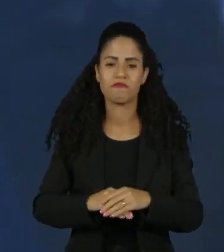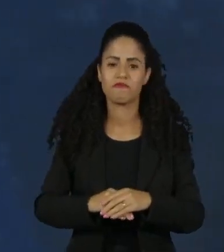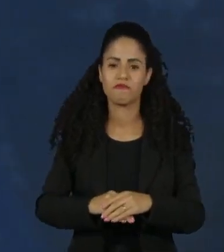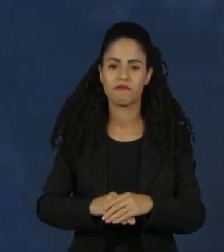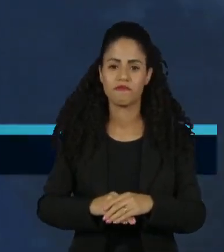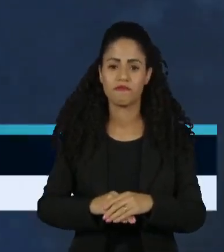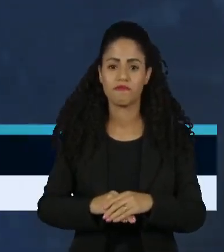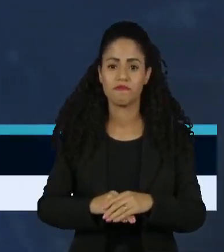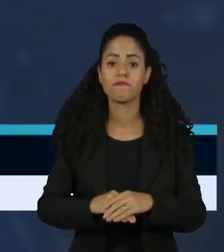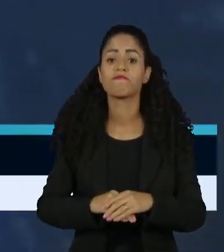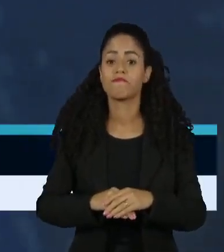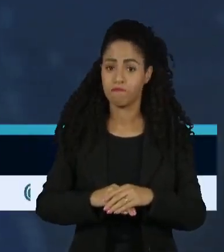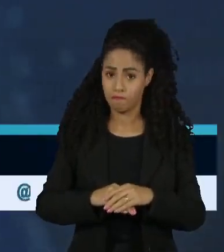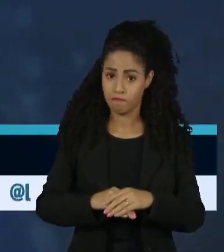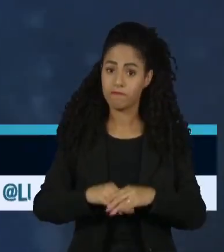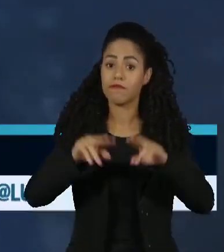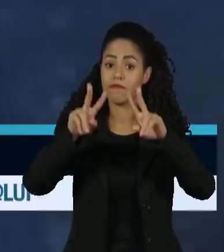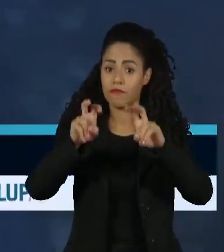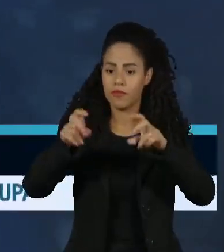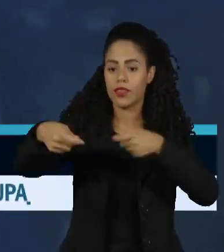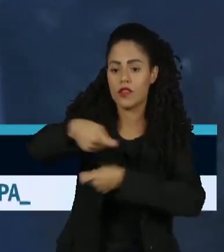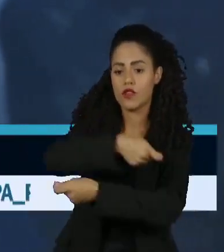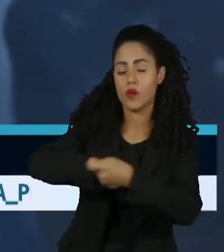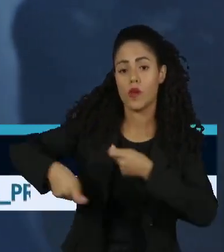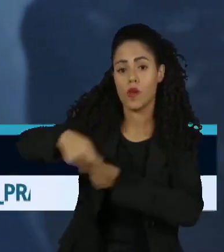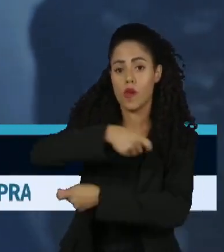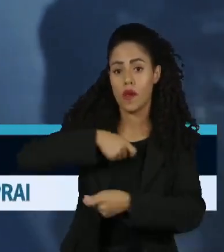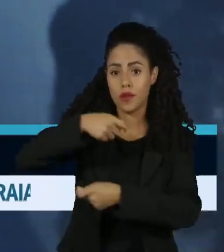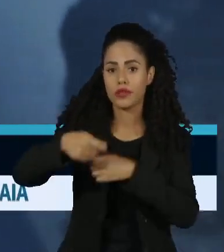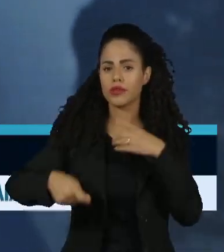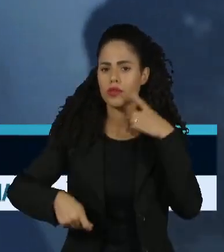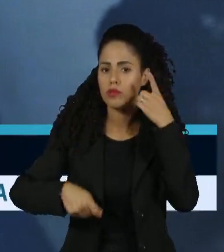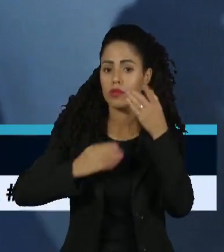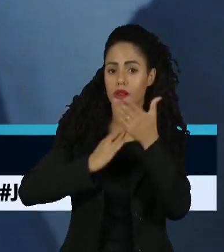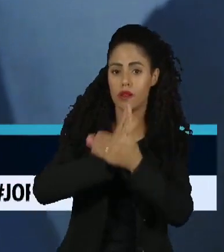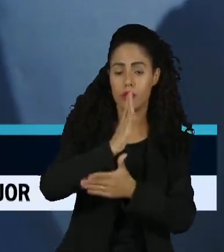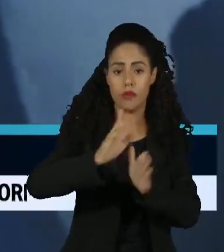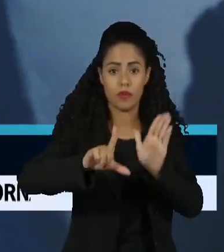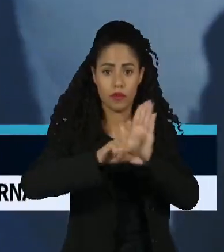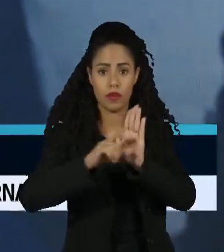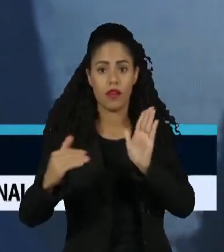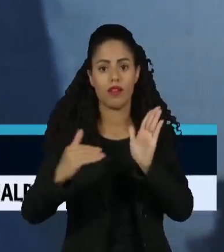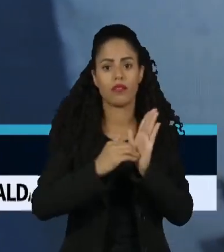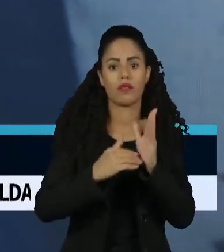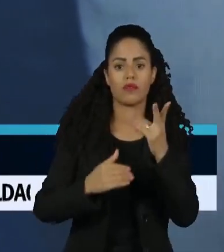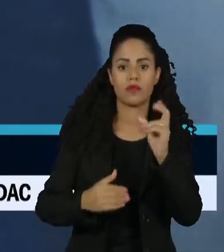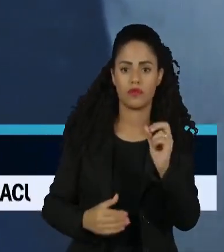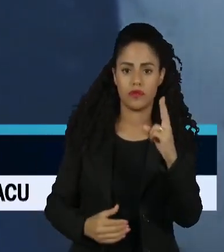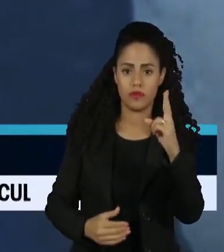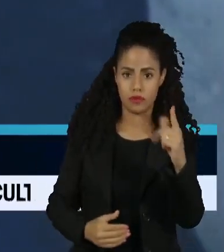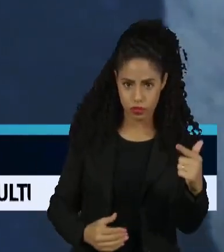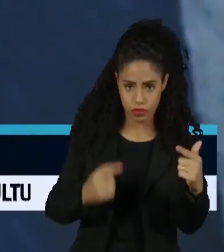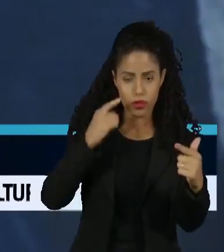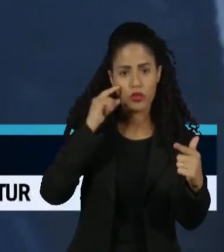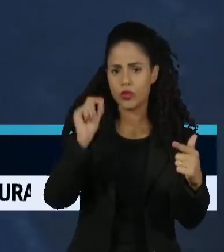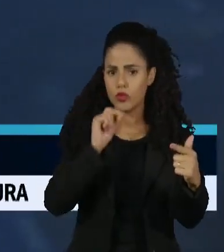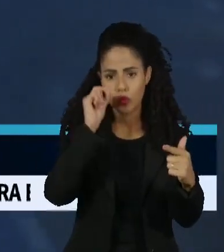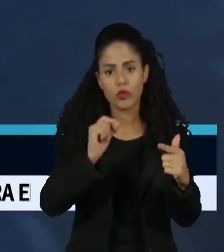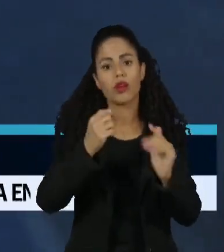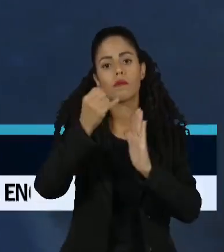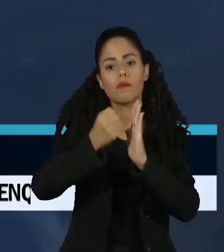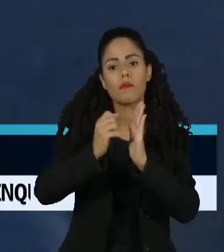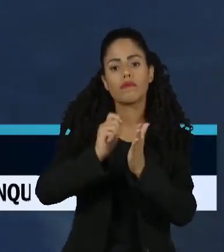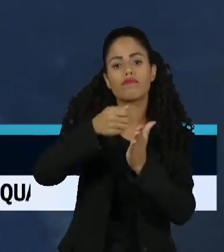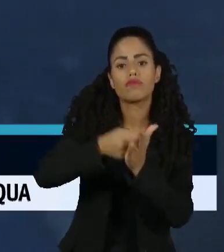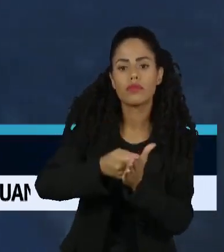A Comissão de Assuntos Econômicos da Câmara aprovou o projeto de lei que prorroga até 2027 a desoneração da folha